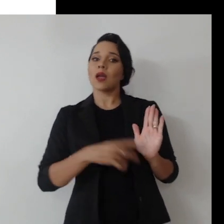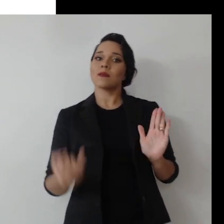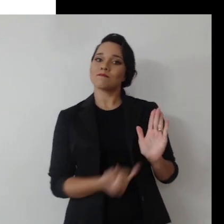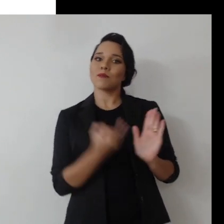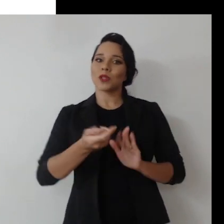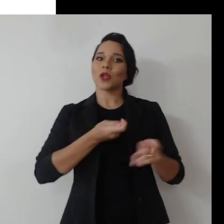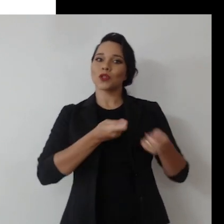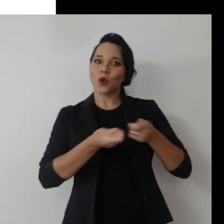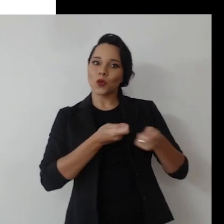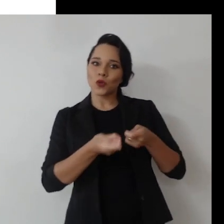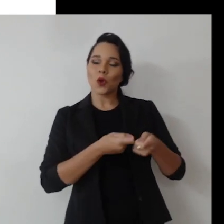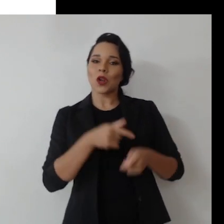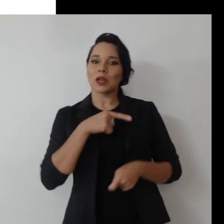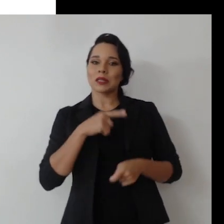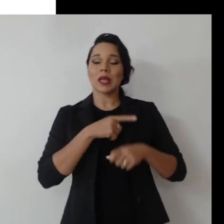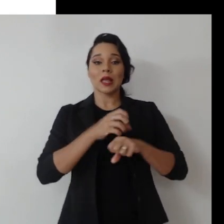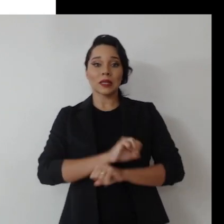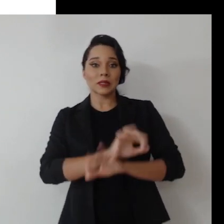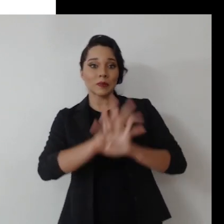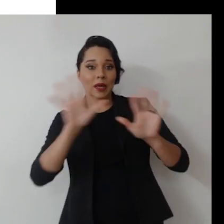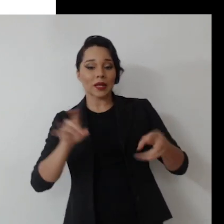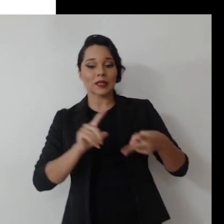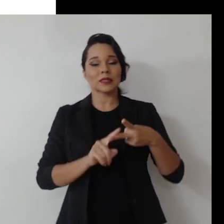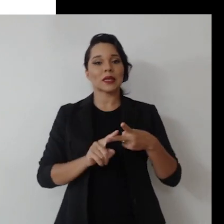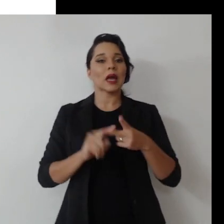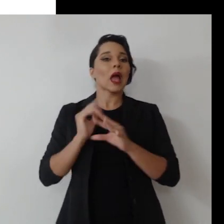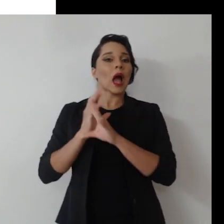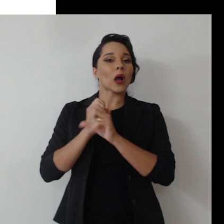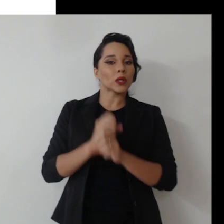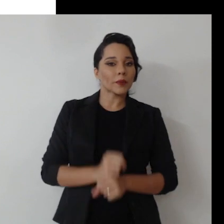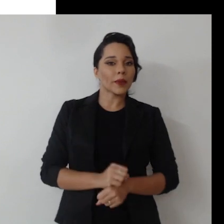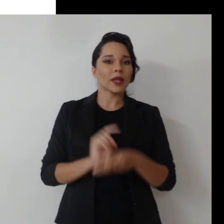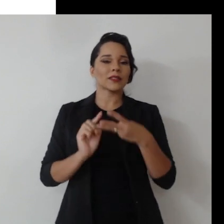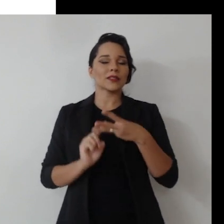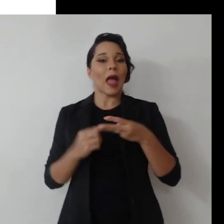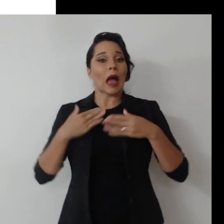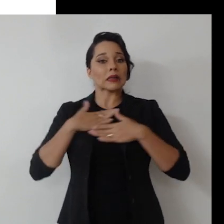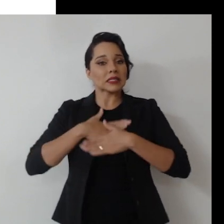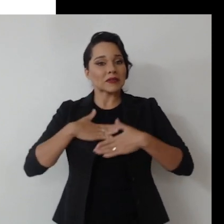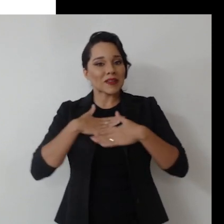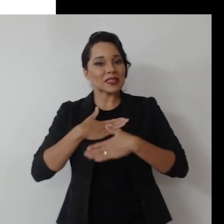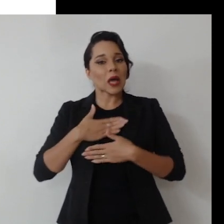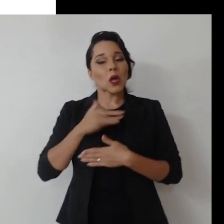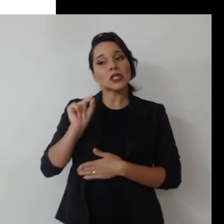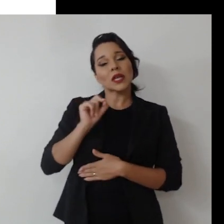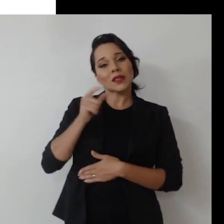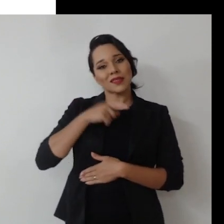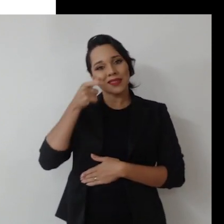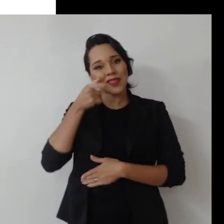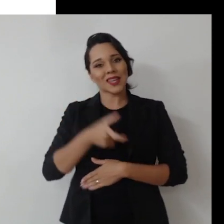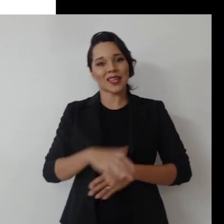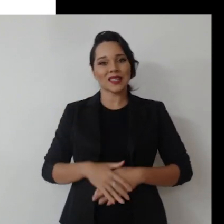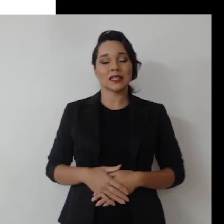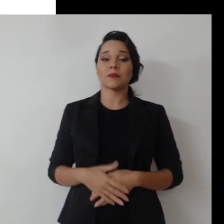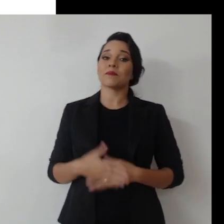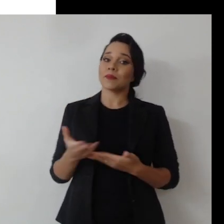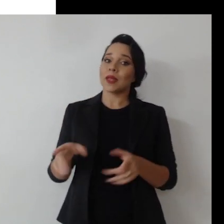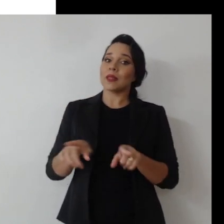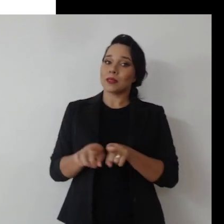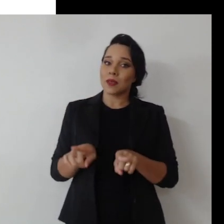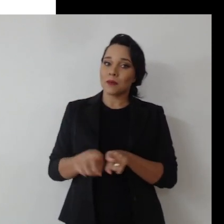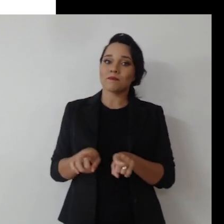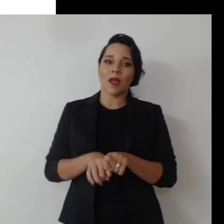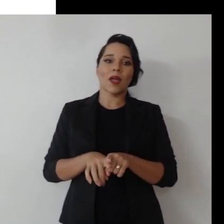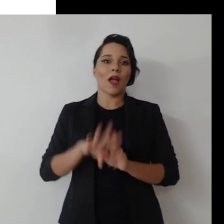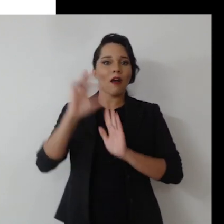prática é importante que o controle promova a transparência, a contabilidade, a satisfação das partes interessadas e também